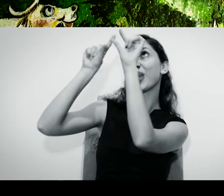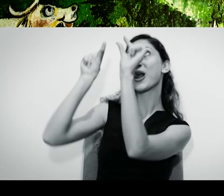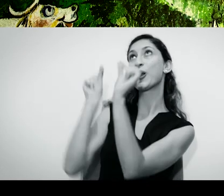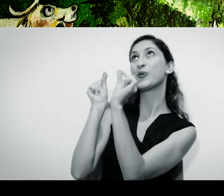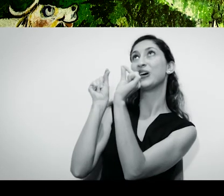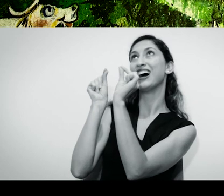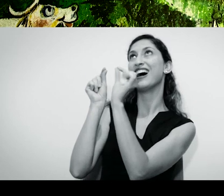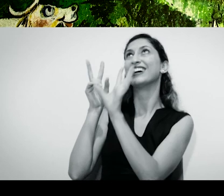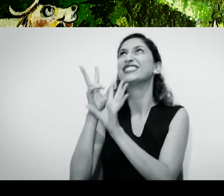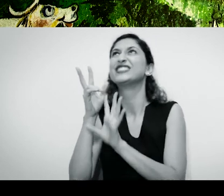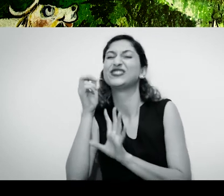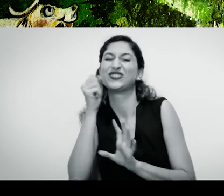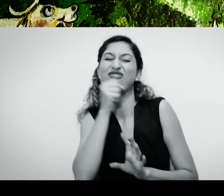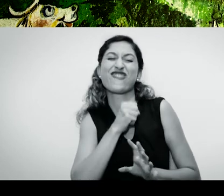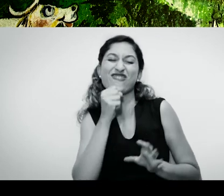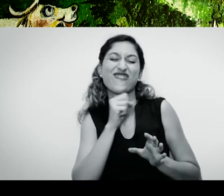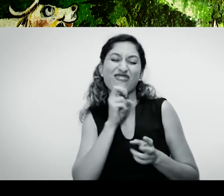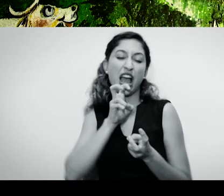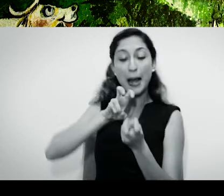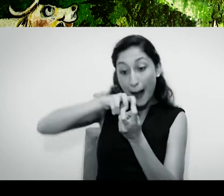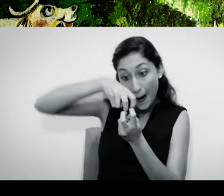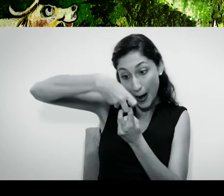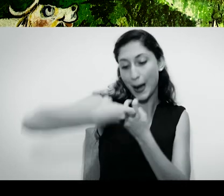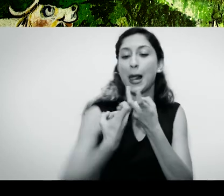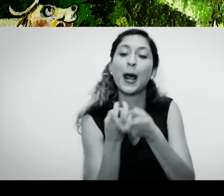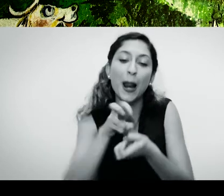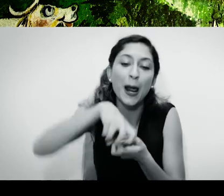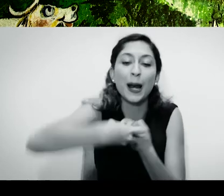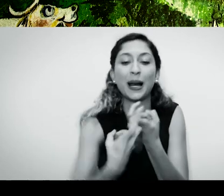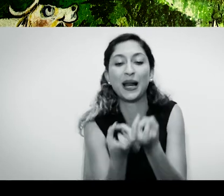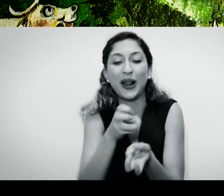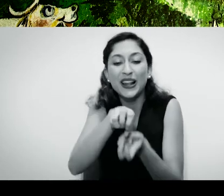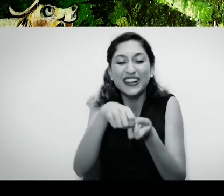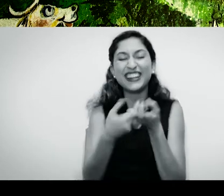serra, Cambalhota dava um salto, cambalhotando para o alto.